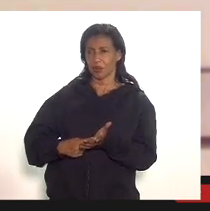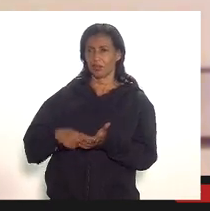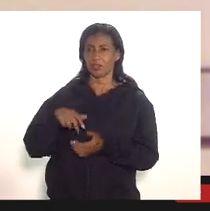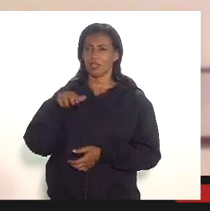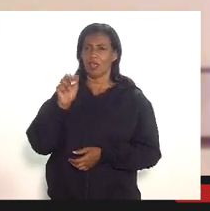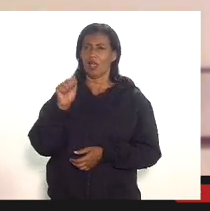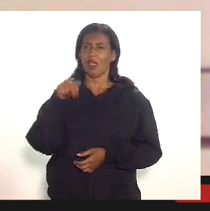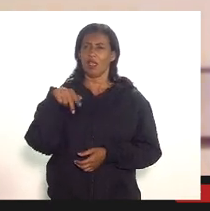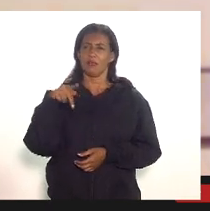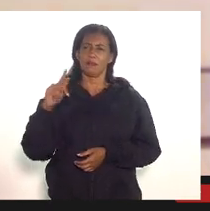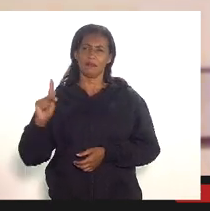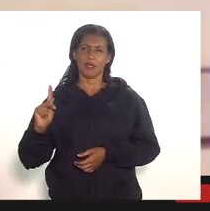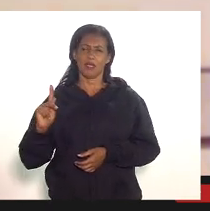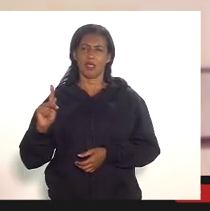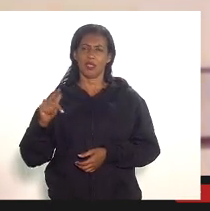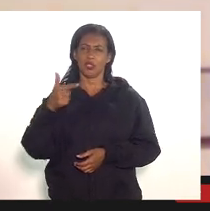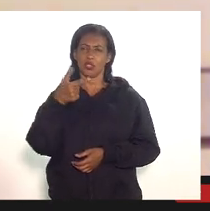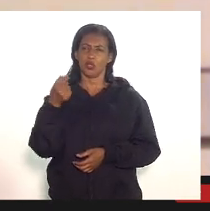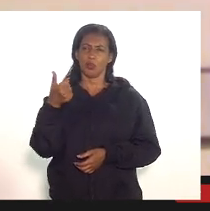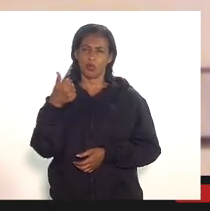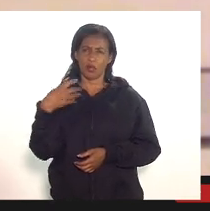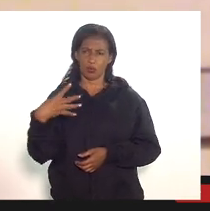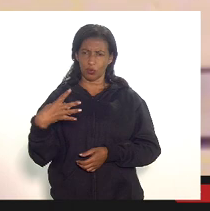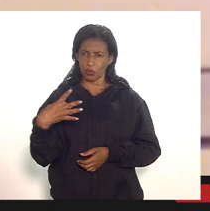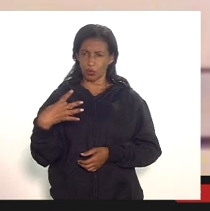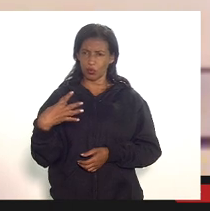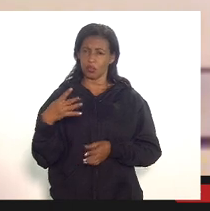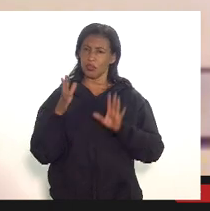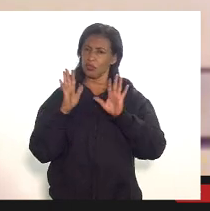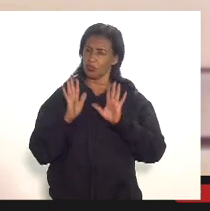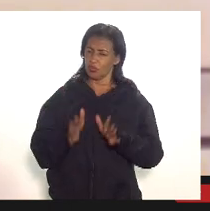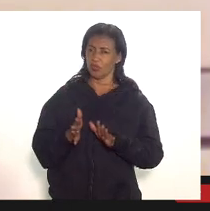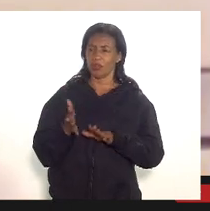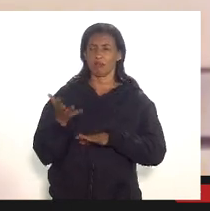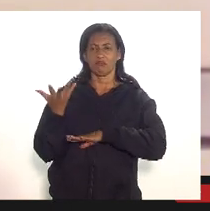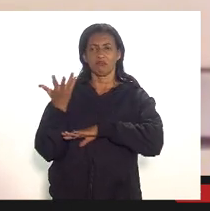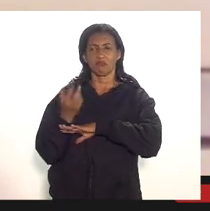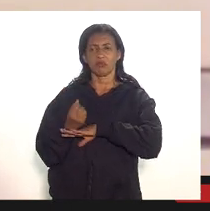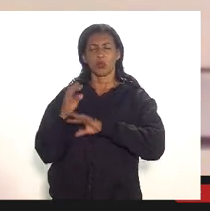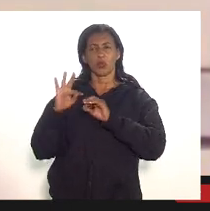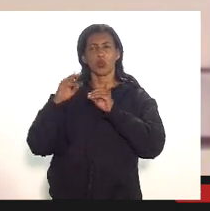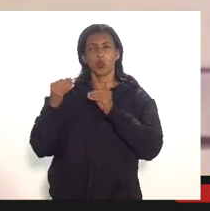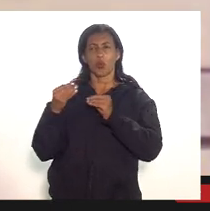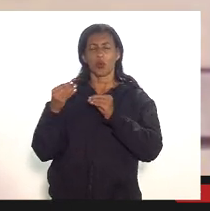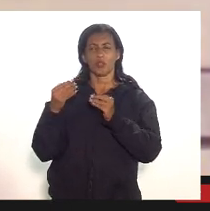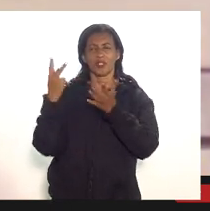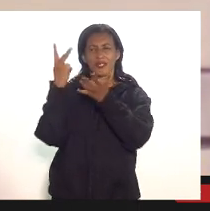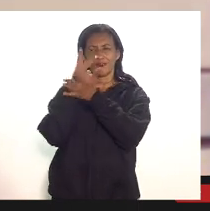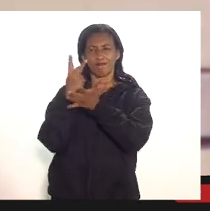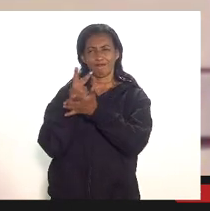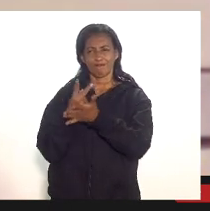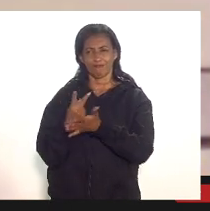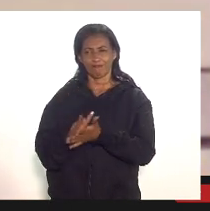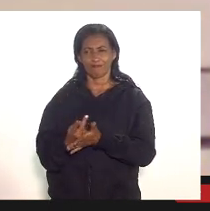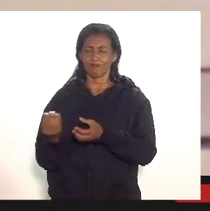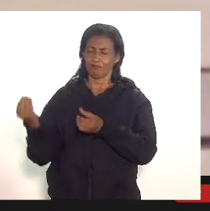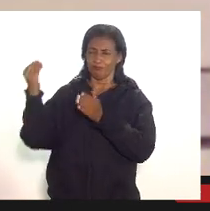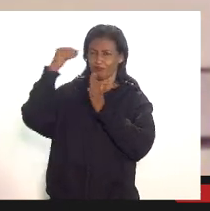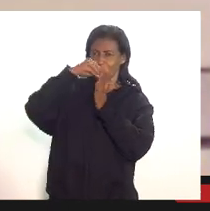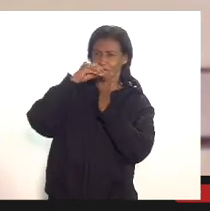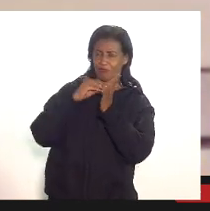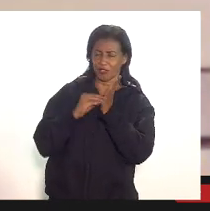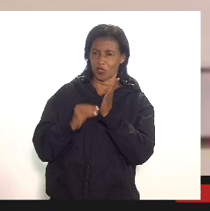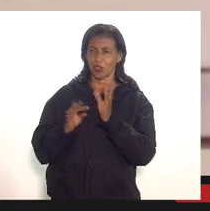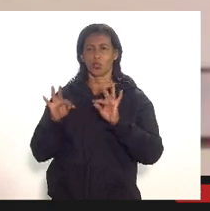ANP né de 2014 já considerando todas essas deficiências já incorporando todas as